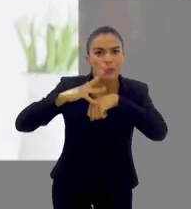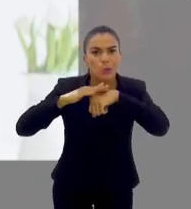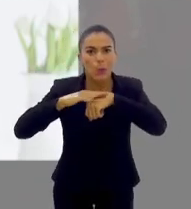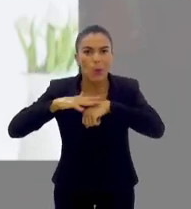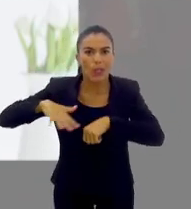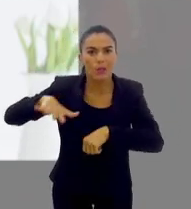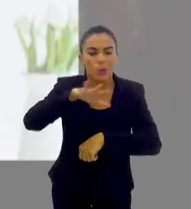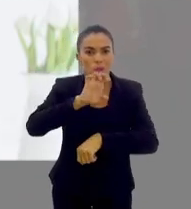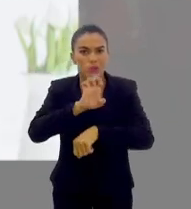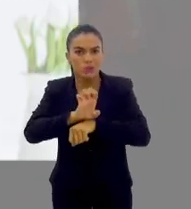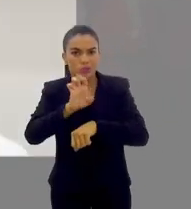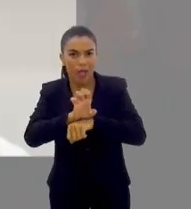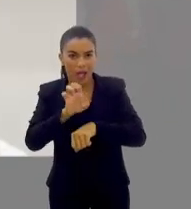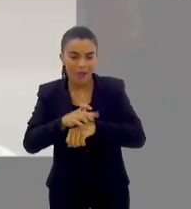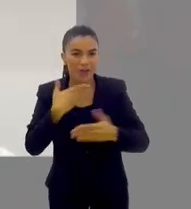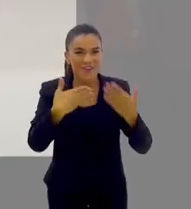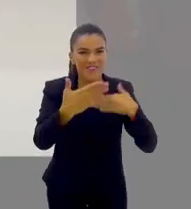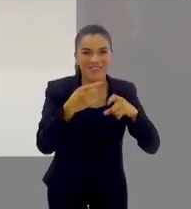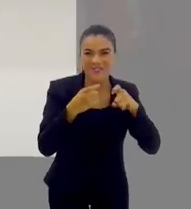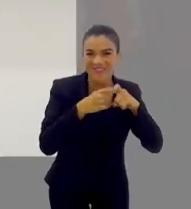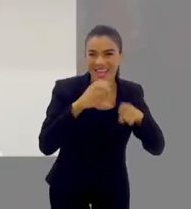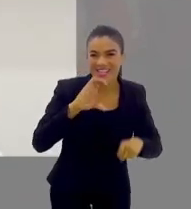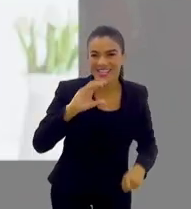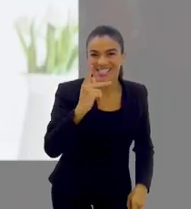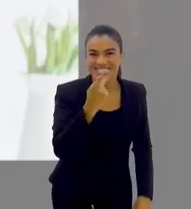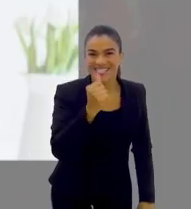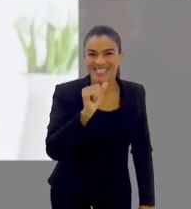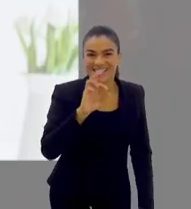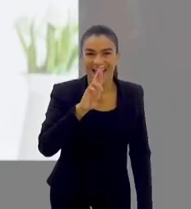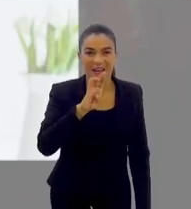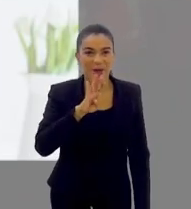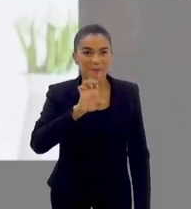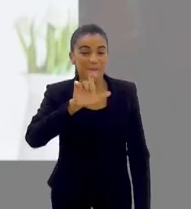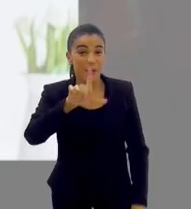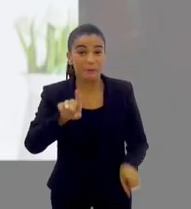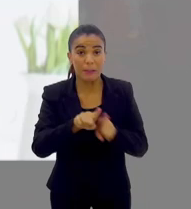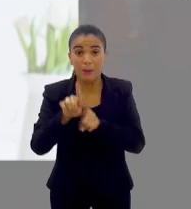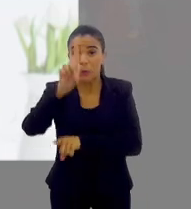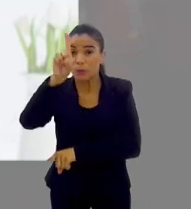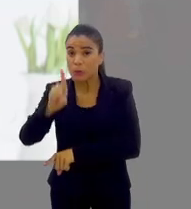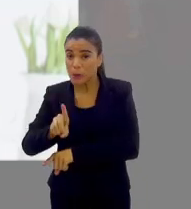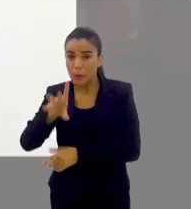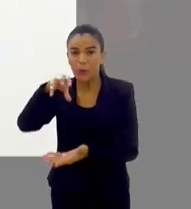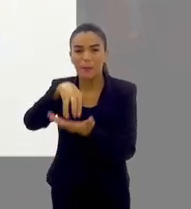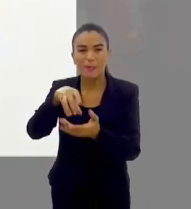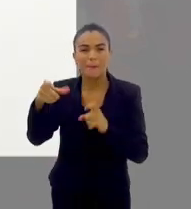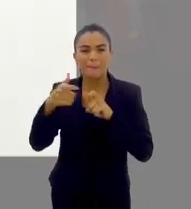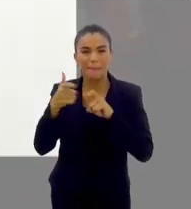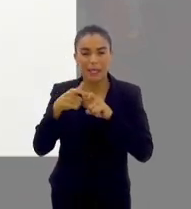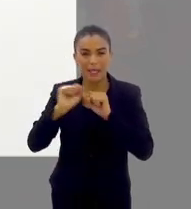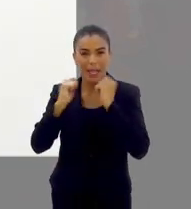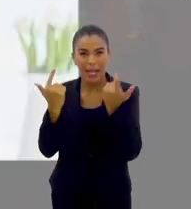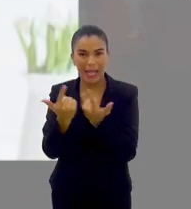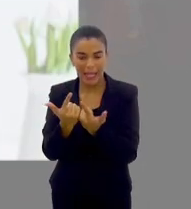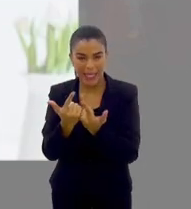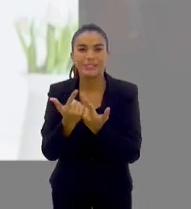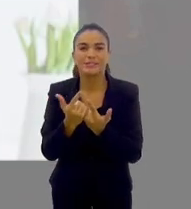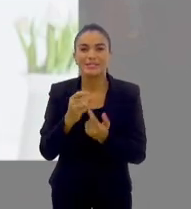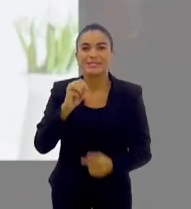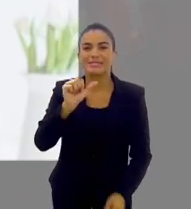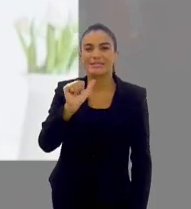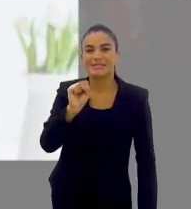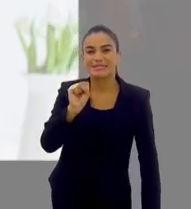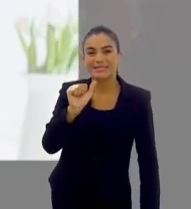infectologista pediátrico, Chábil Miguel Haddad e com o diretor do departamento médico da Alerje, Samish Itayá. É,